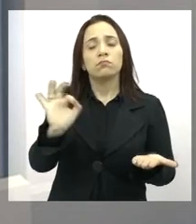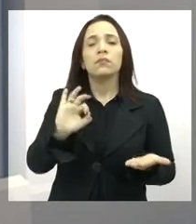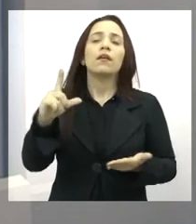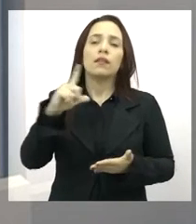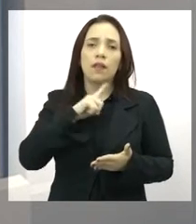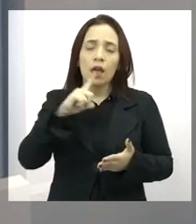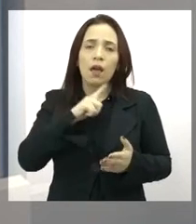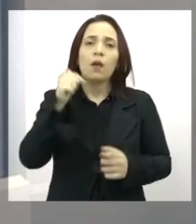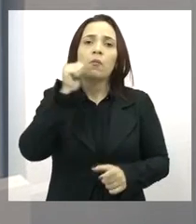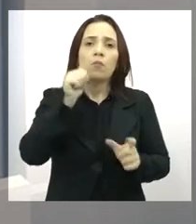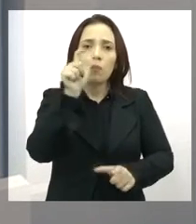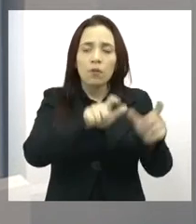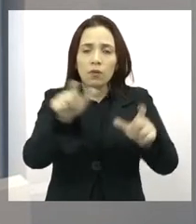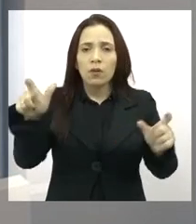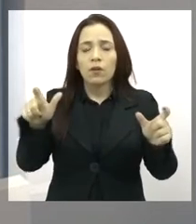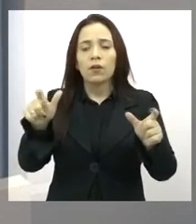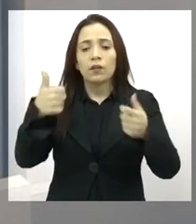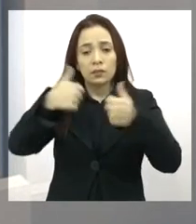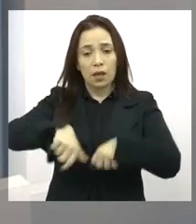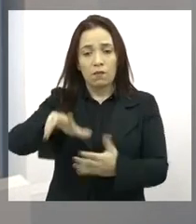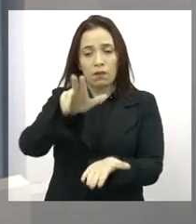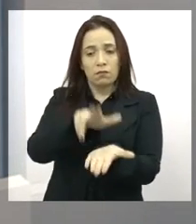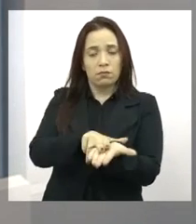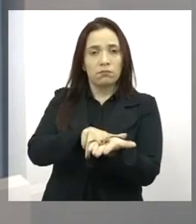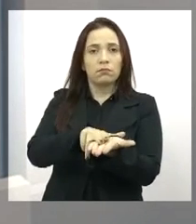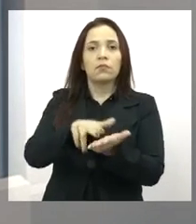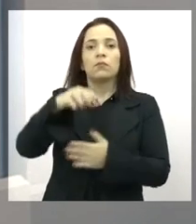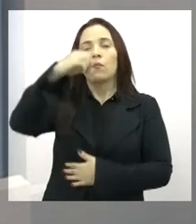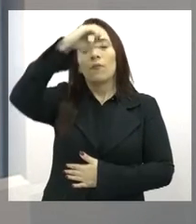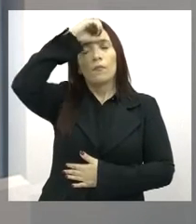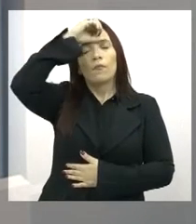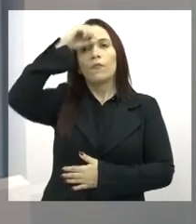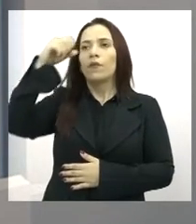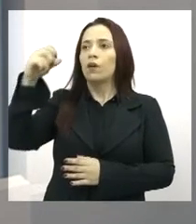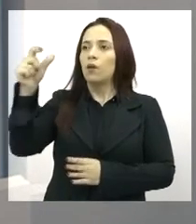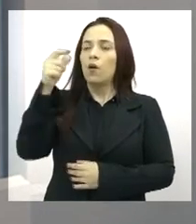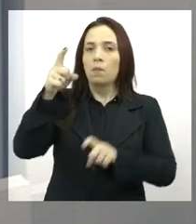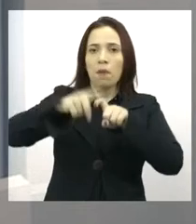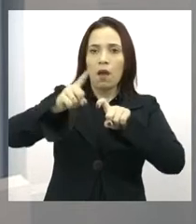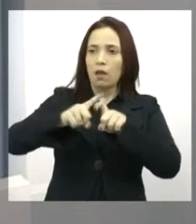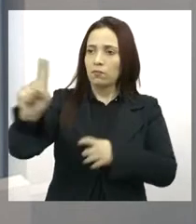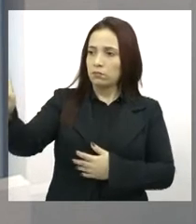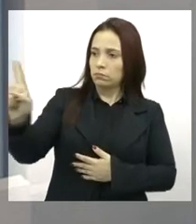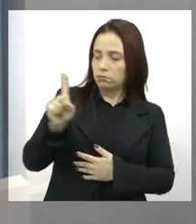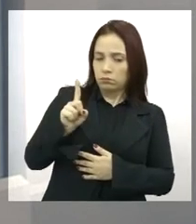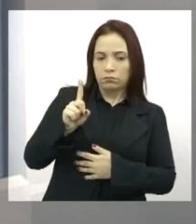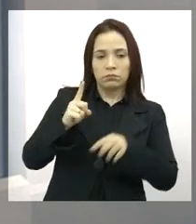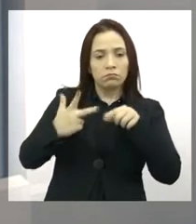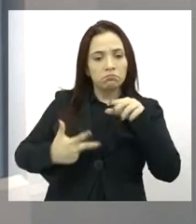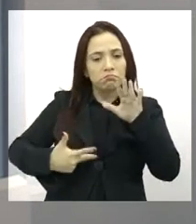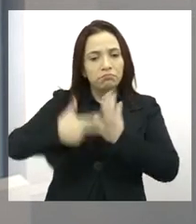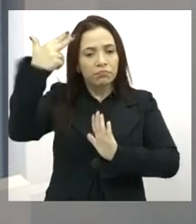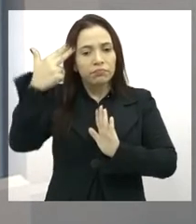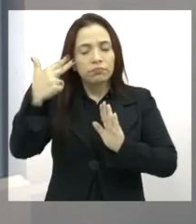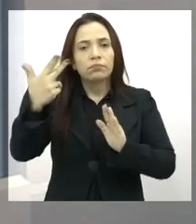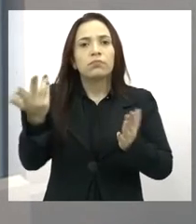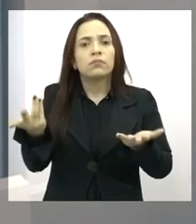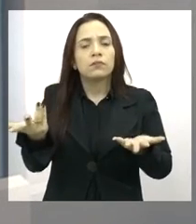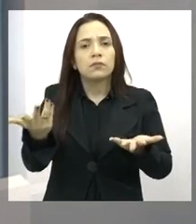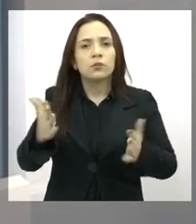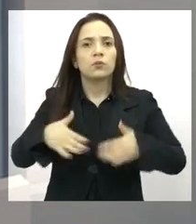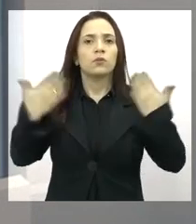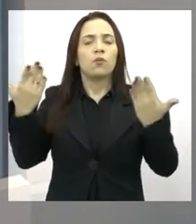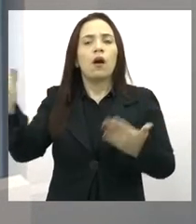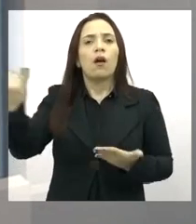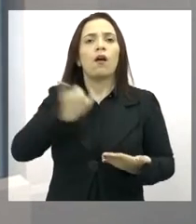relácio de mulheres que estavam ali deitadas, e quando viu o médico lá com aquele bisturi para cortar, doutor, o que o senhor vai fazer, né, não se